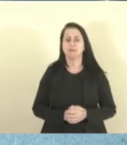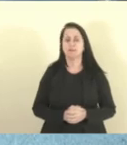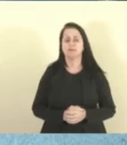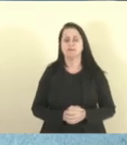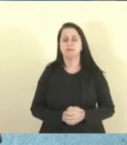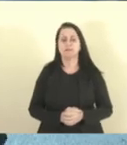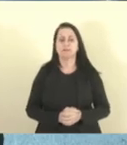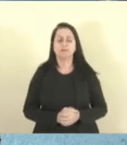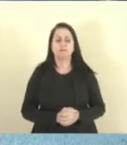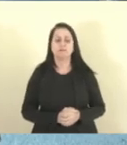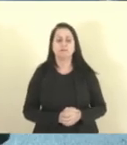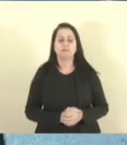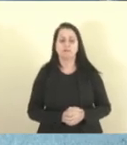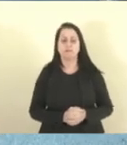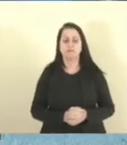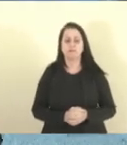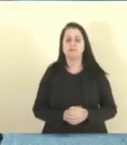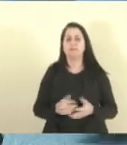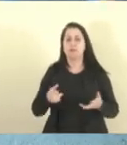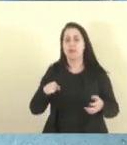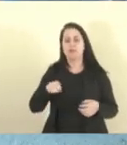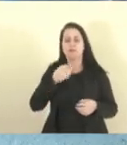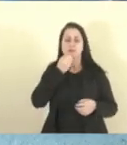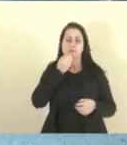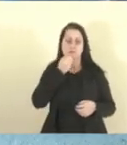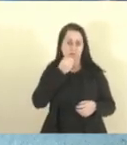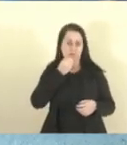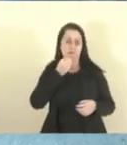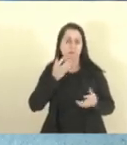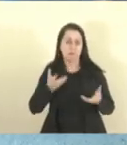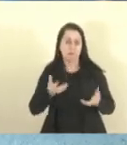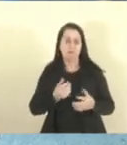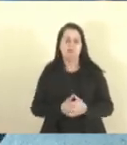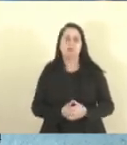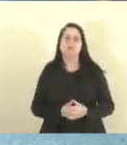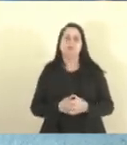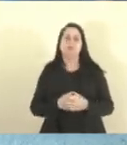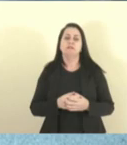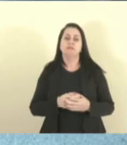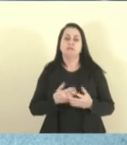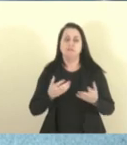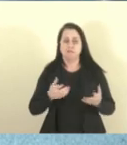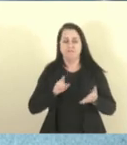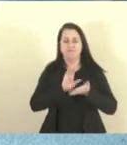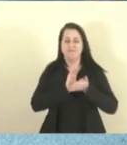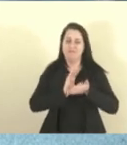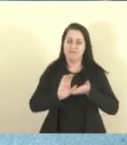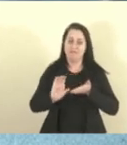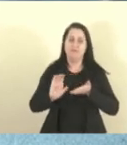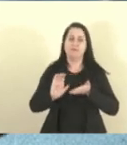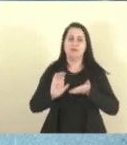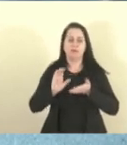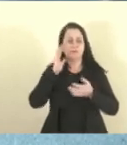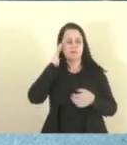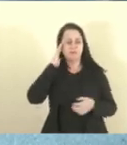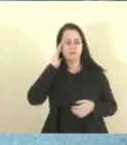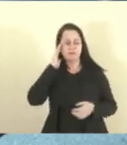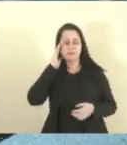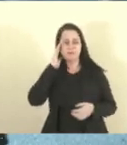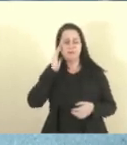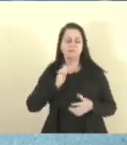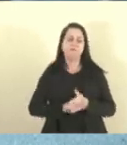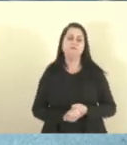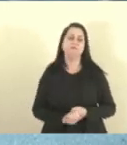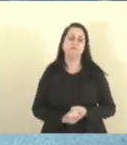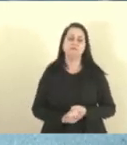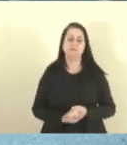oportunidade, desse repasse, entendeu, com relação à